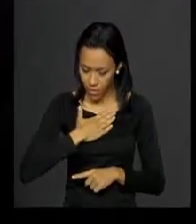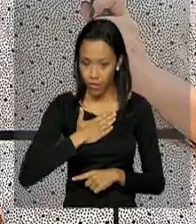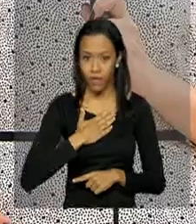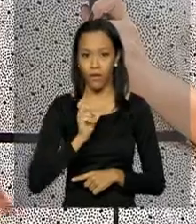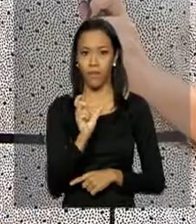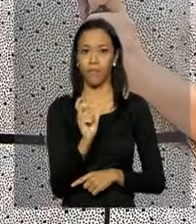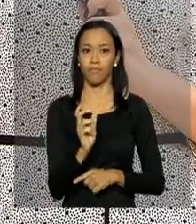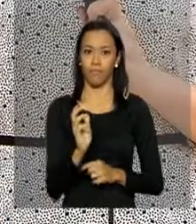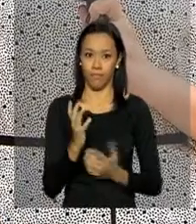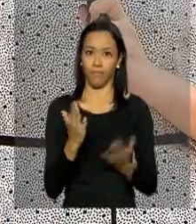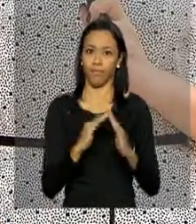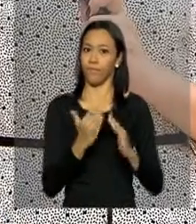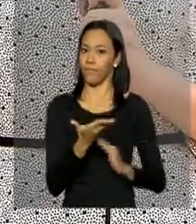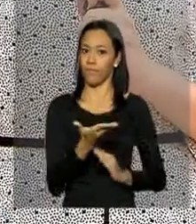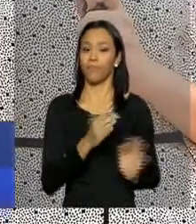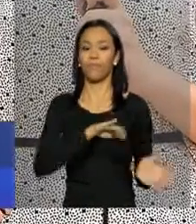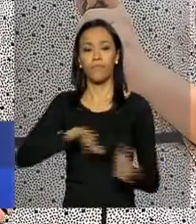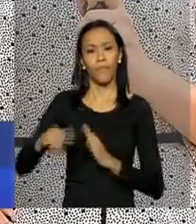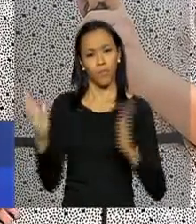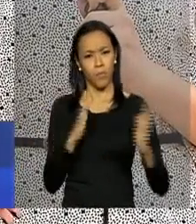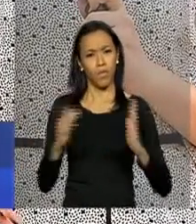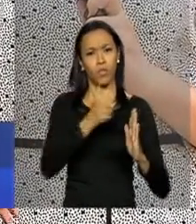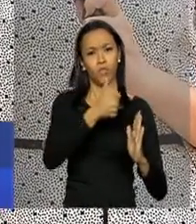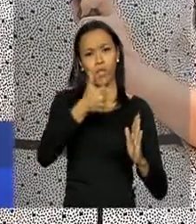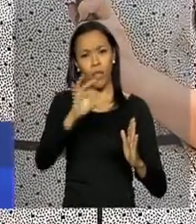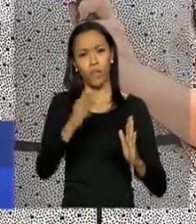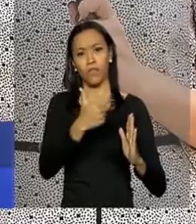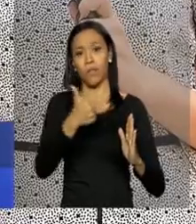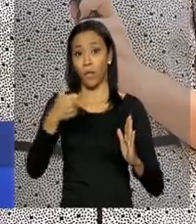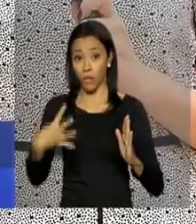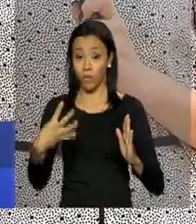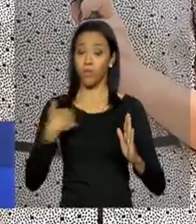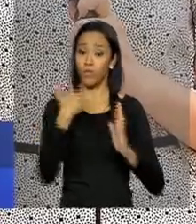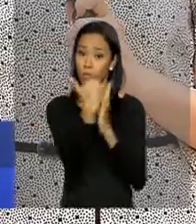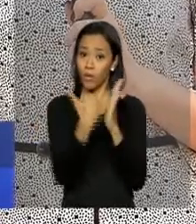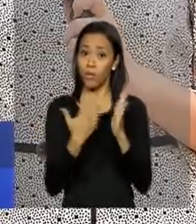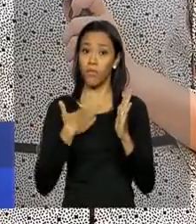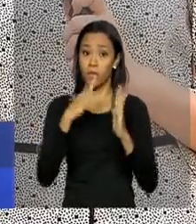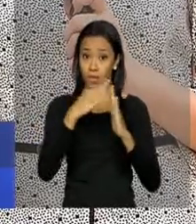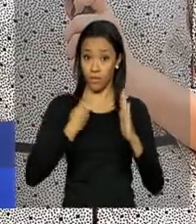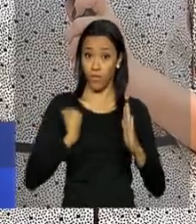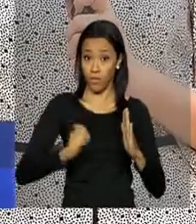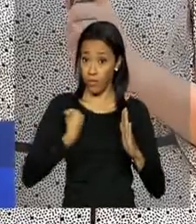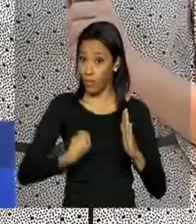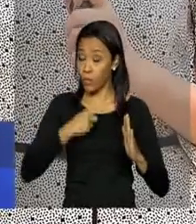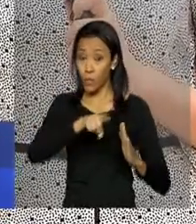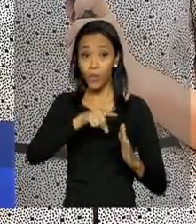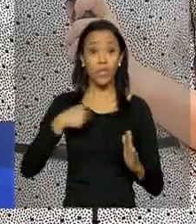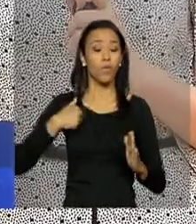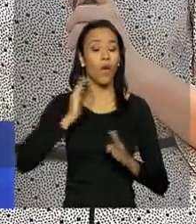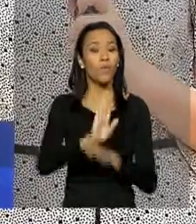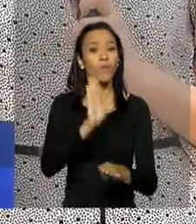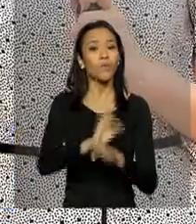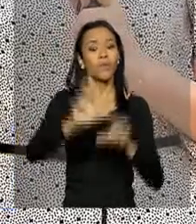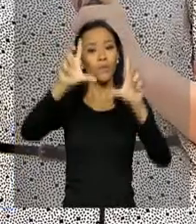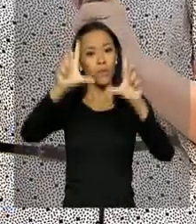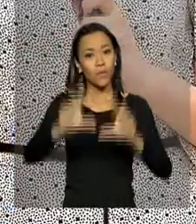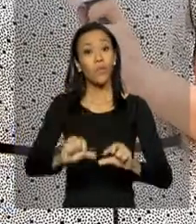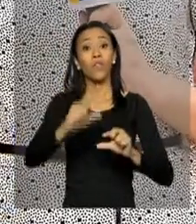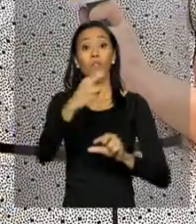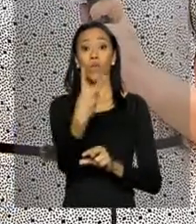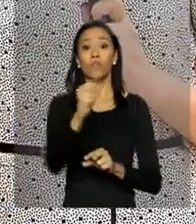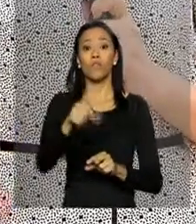casa. Entre 2010 e 2014, o programa Minha Casa Minha Vida foi decisivo para redução anual média de 2